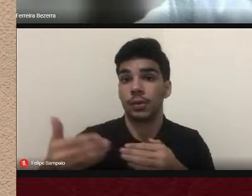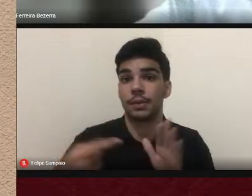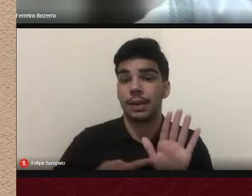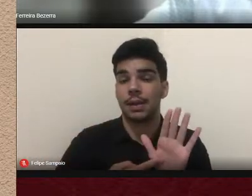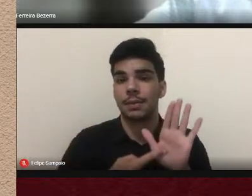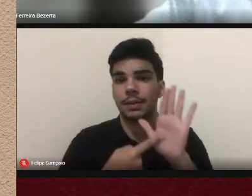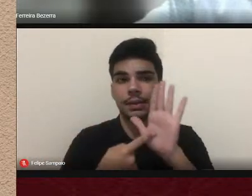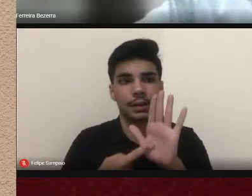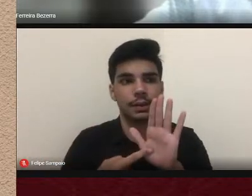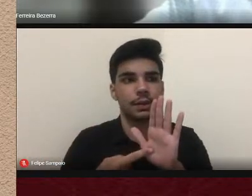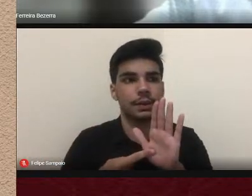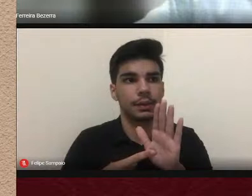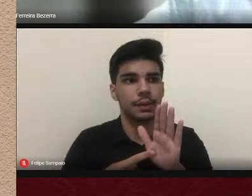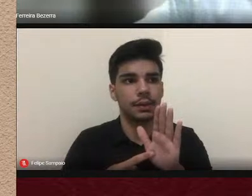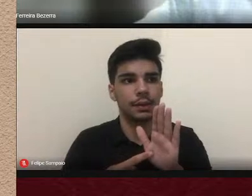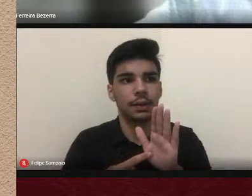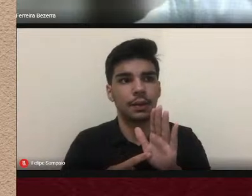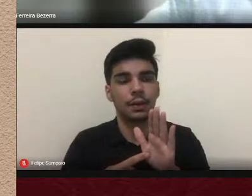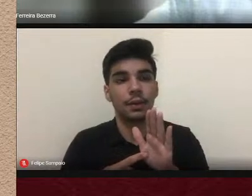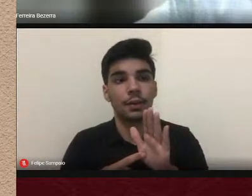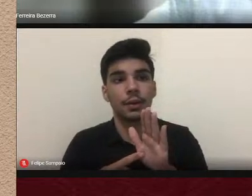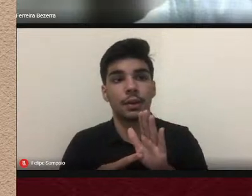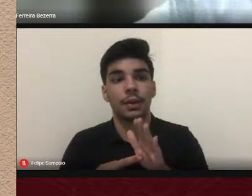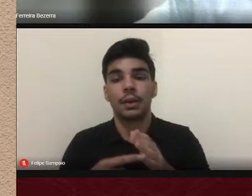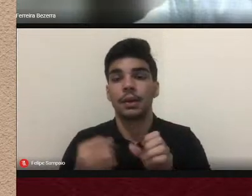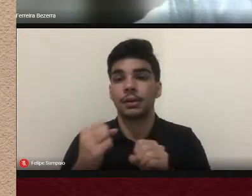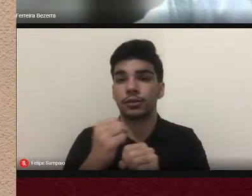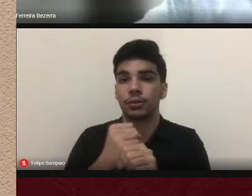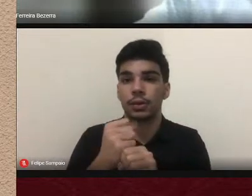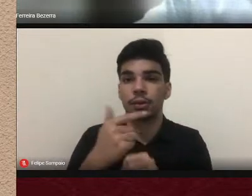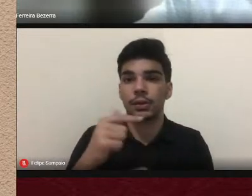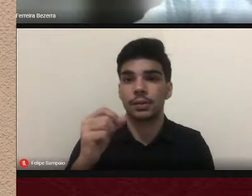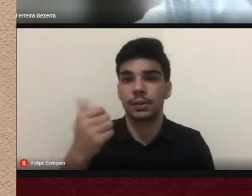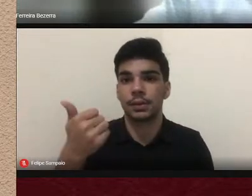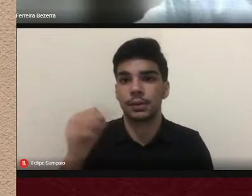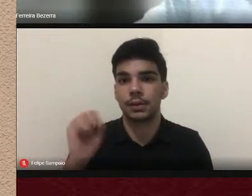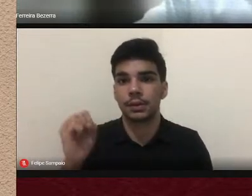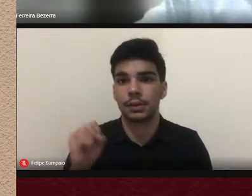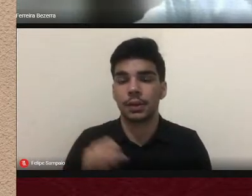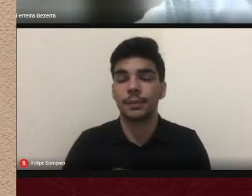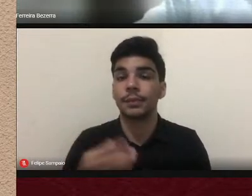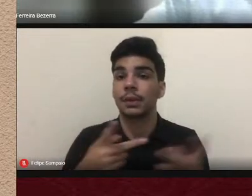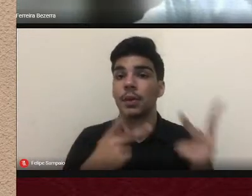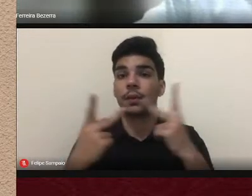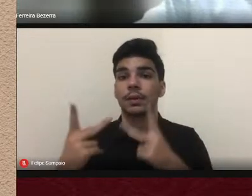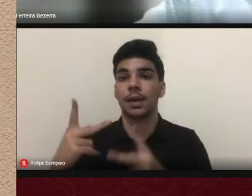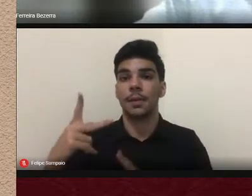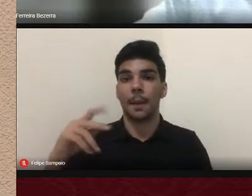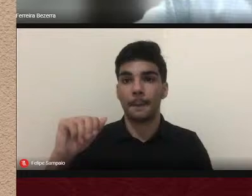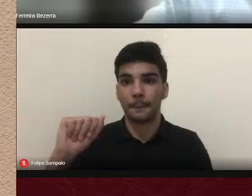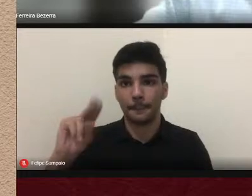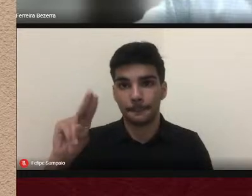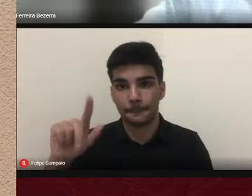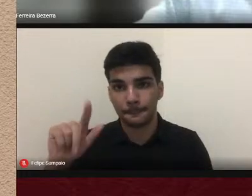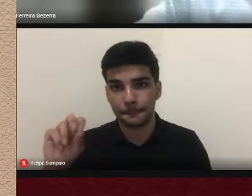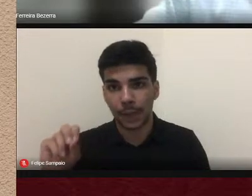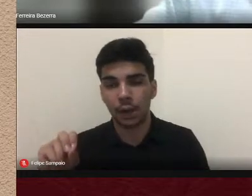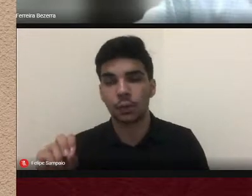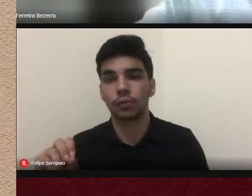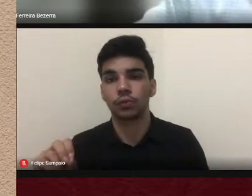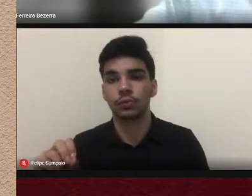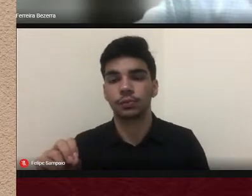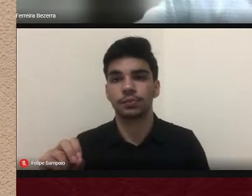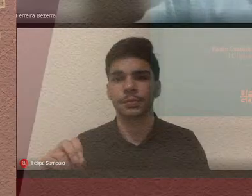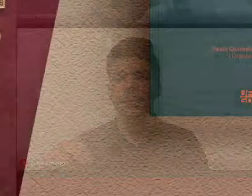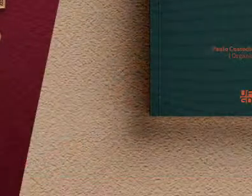ainda das obras do edital 4 2018 convidamos o professor Paulo Custódio de Oliveira para a apresentação